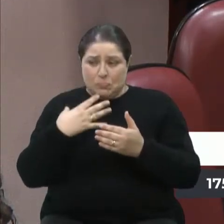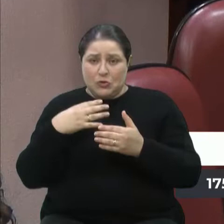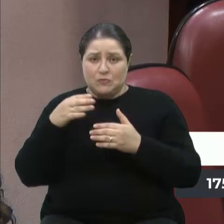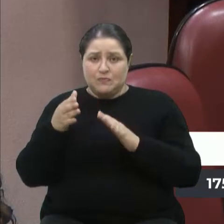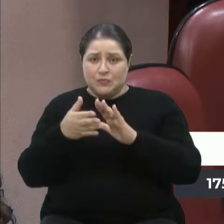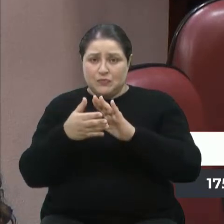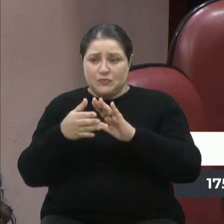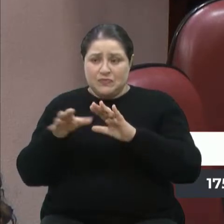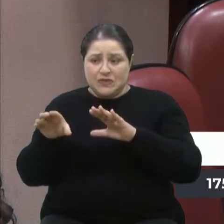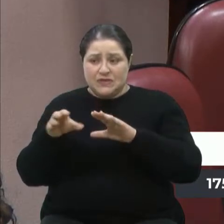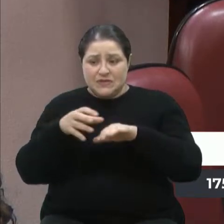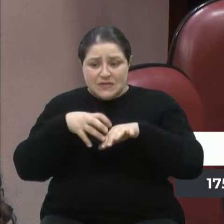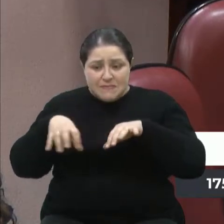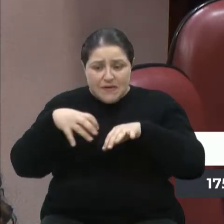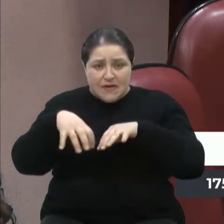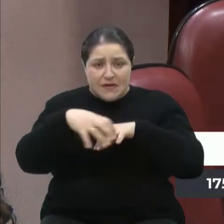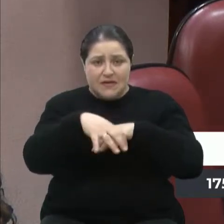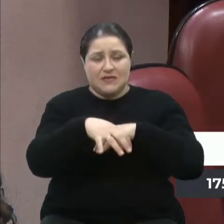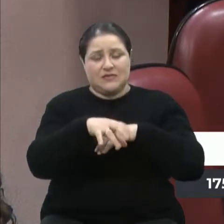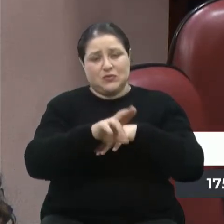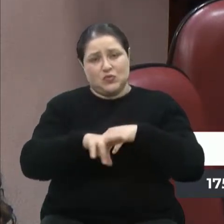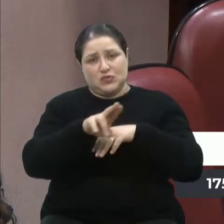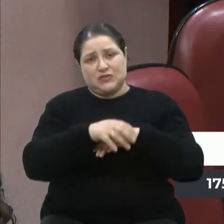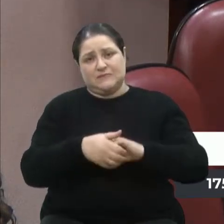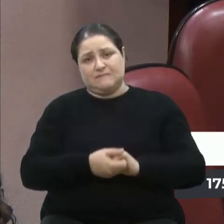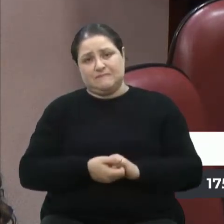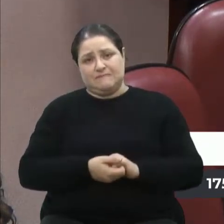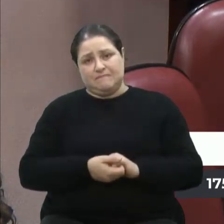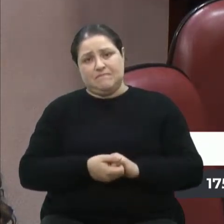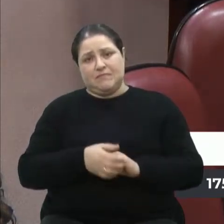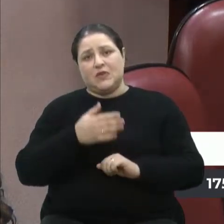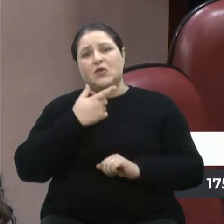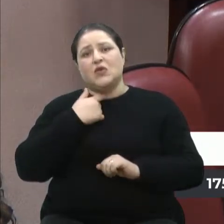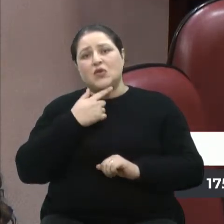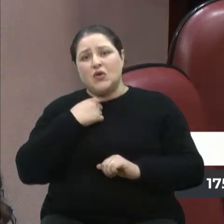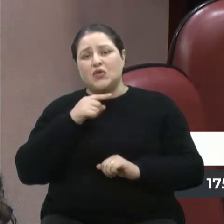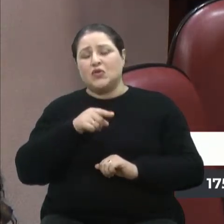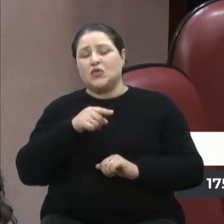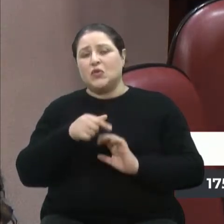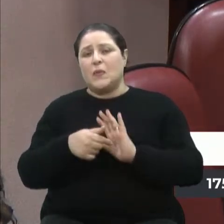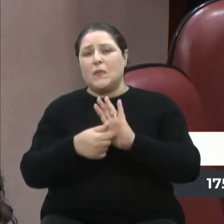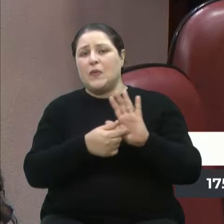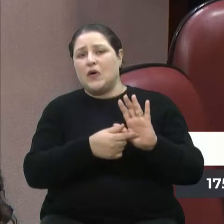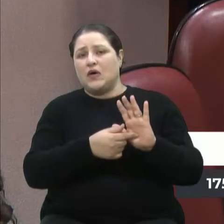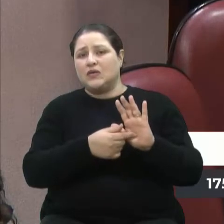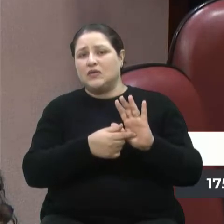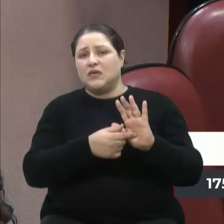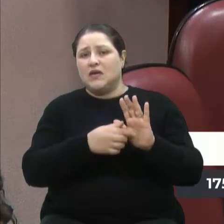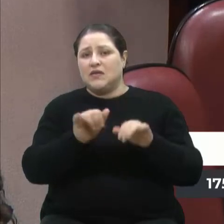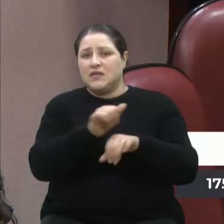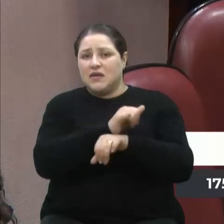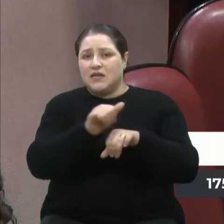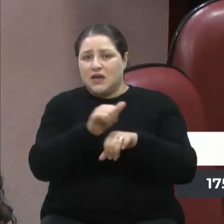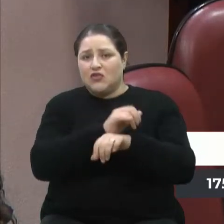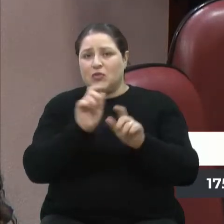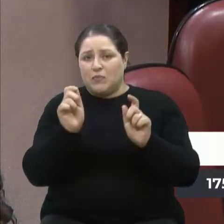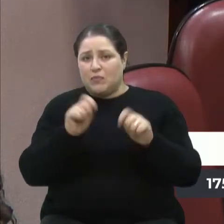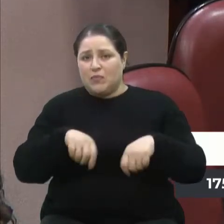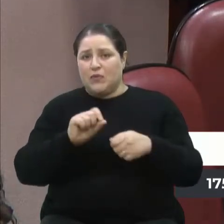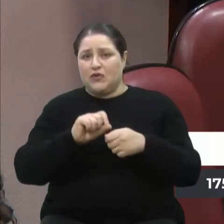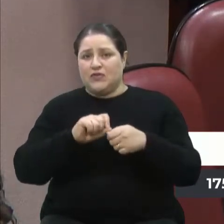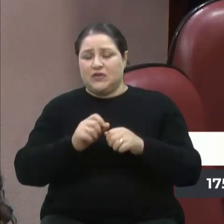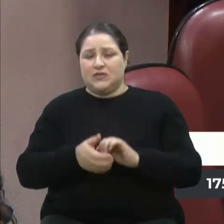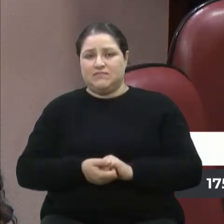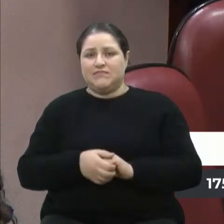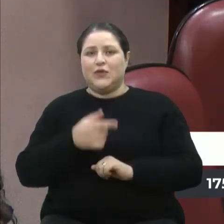'Ambrosa. Eu gosto muito desse tipo de apresentando uma alternativa daquilo que pode ser feito. Eu